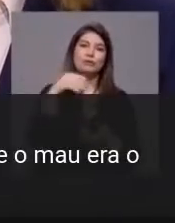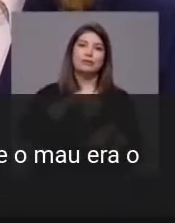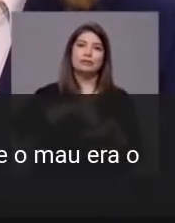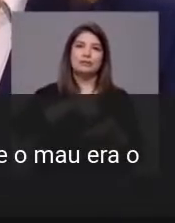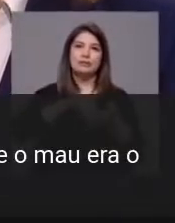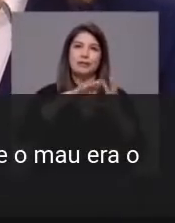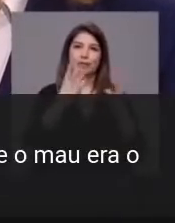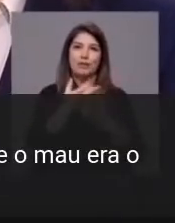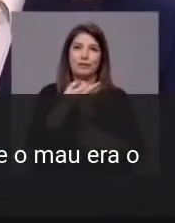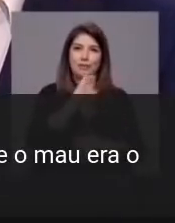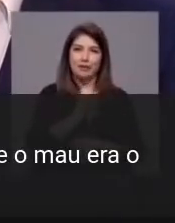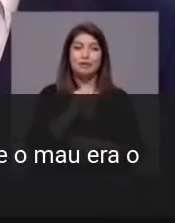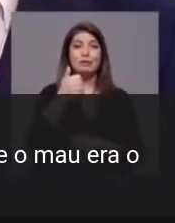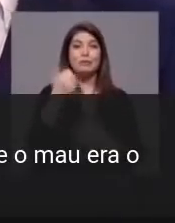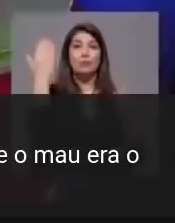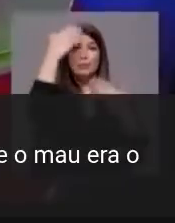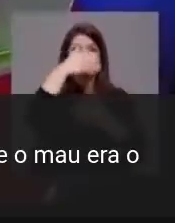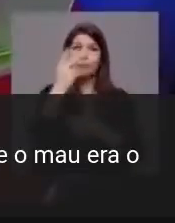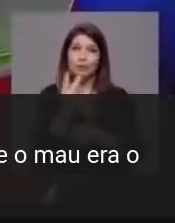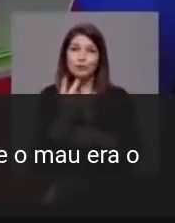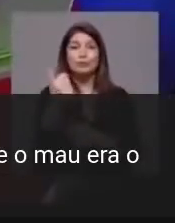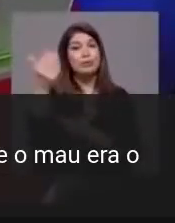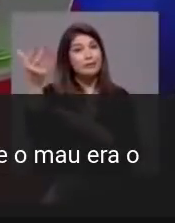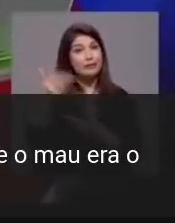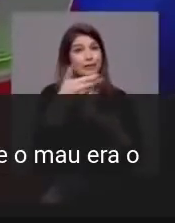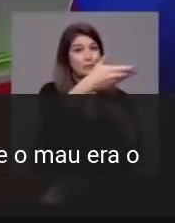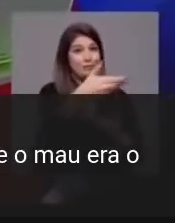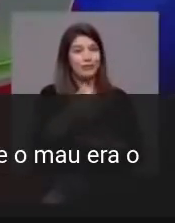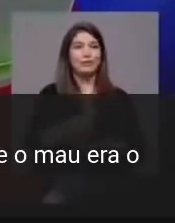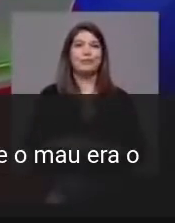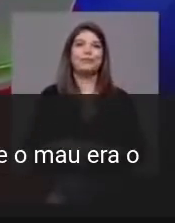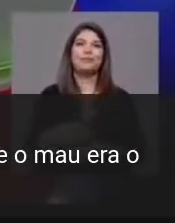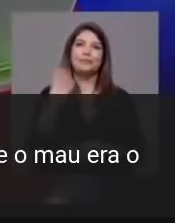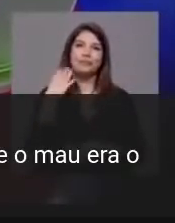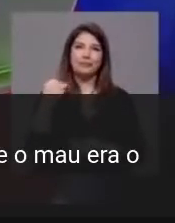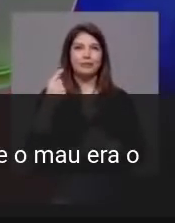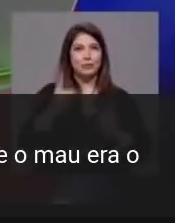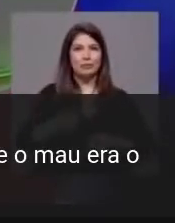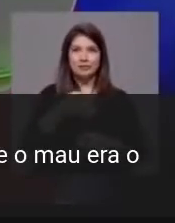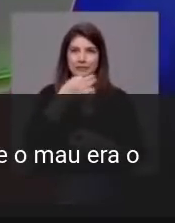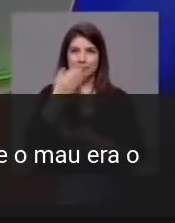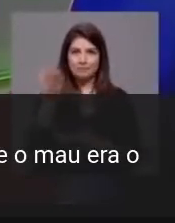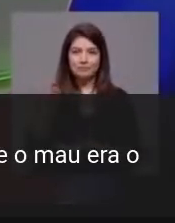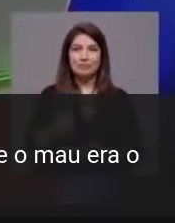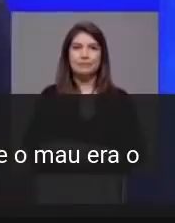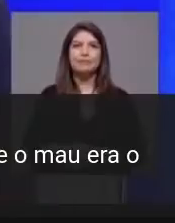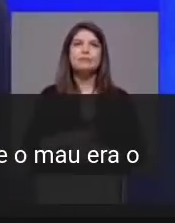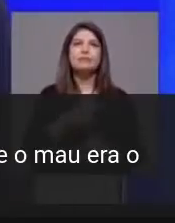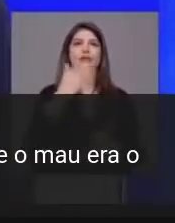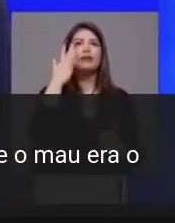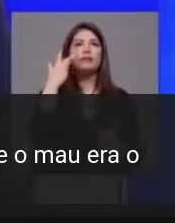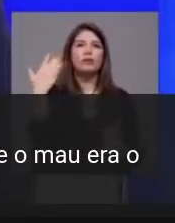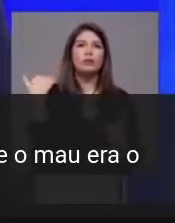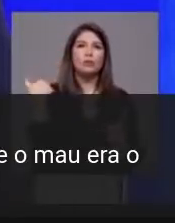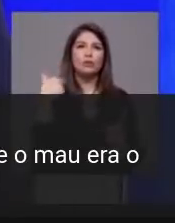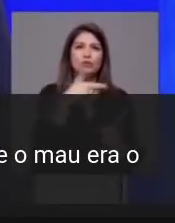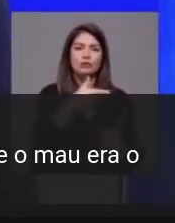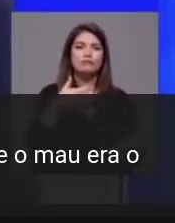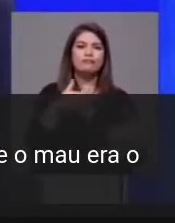-geral do PS. Boa noite a ambos, bem-vindos. Catarina Martins, comece por si, porque é que António Costa é um obstáculo?